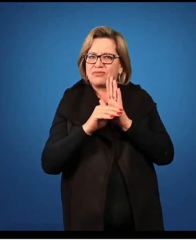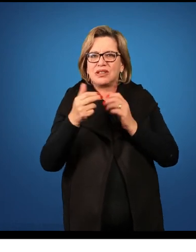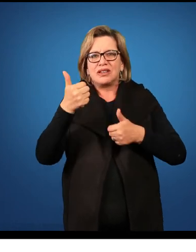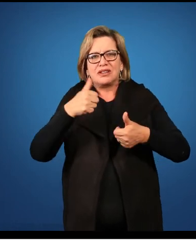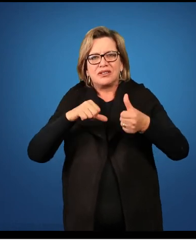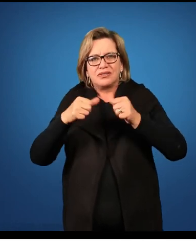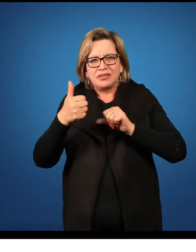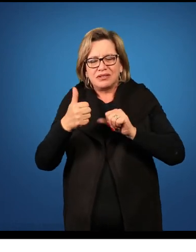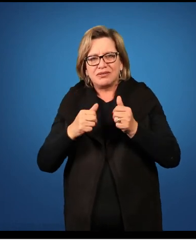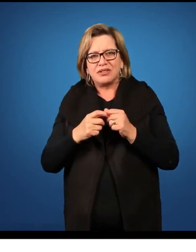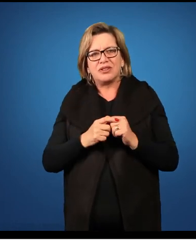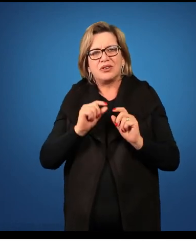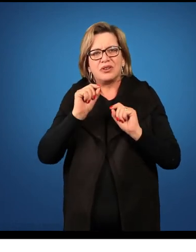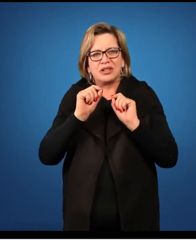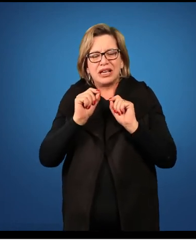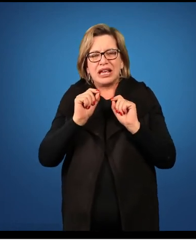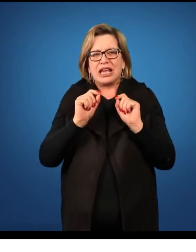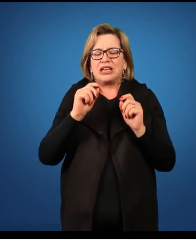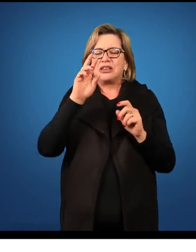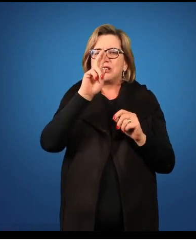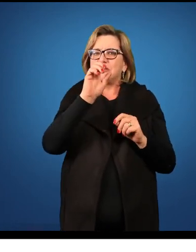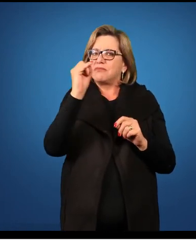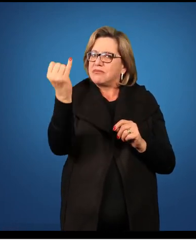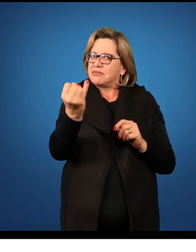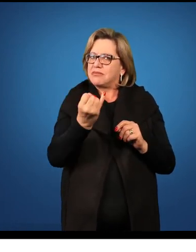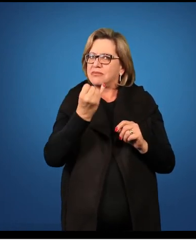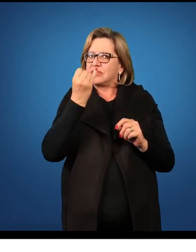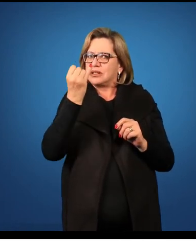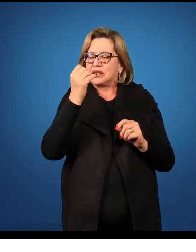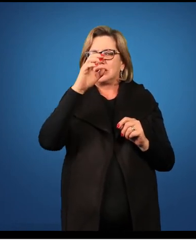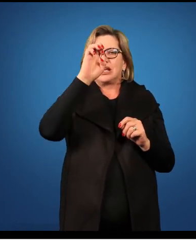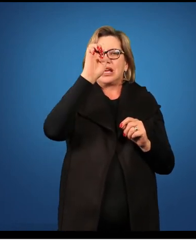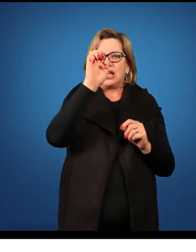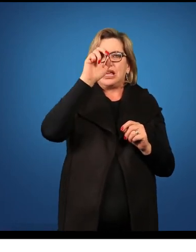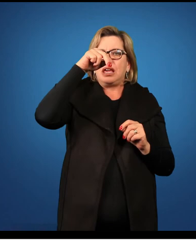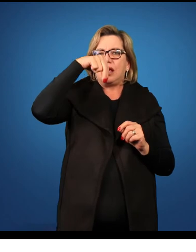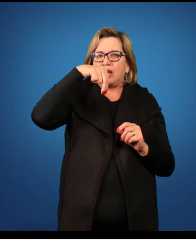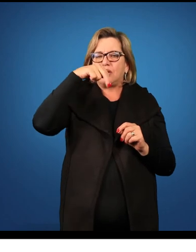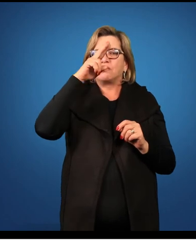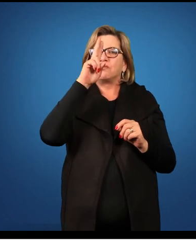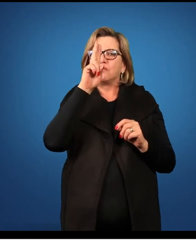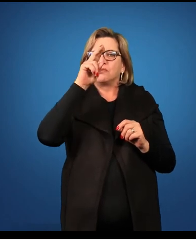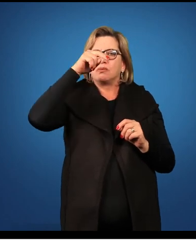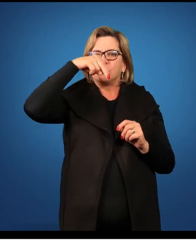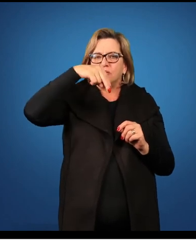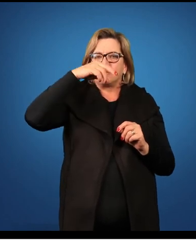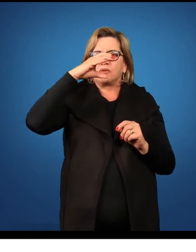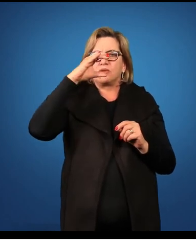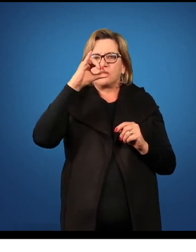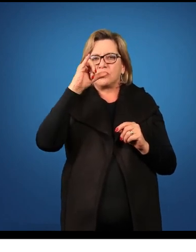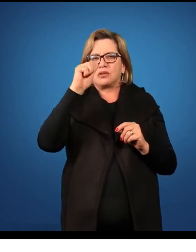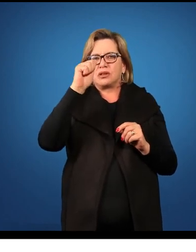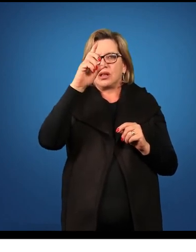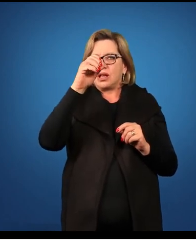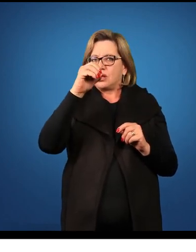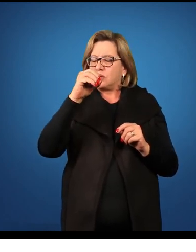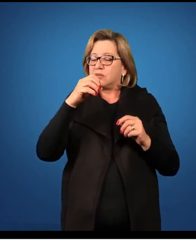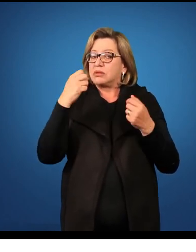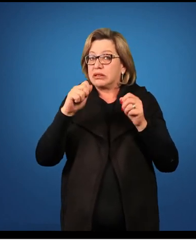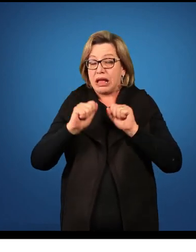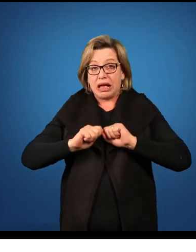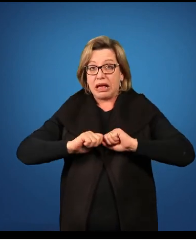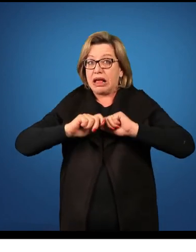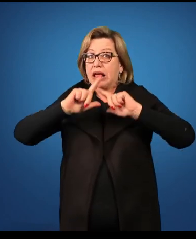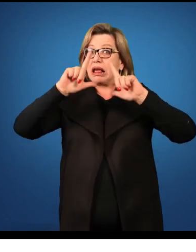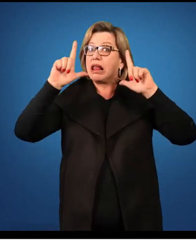seria que os enunciados, a proposta da minha avaliação, ela deve ser clara e objetiva,